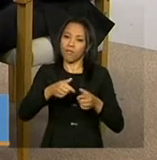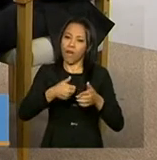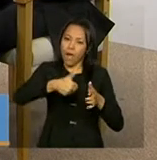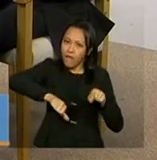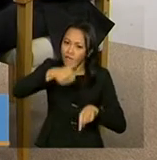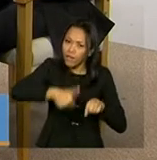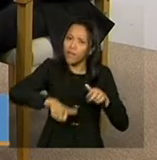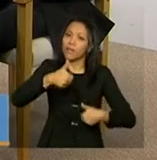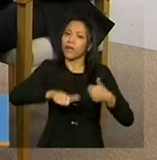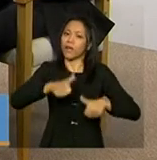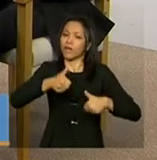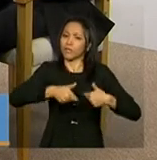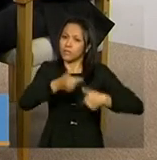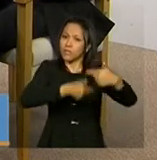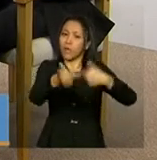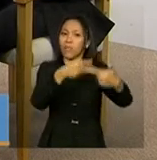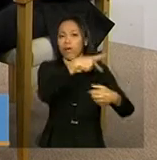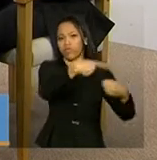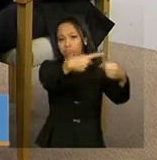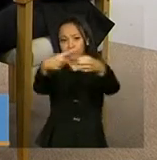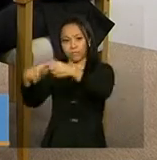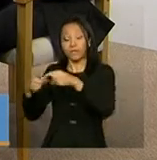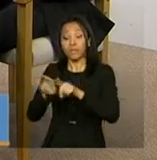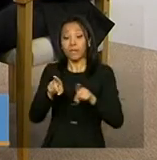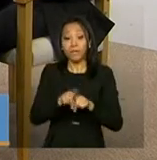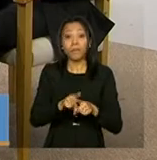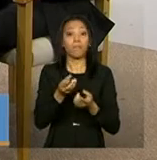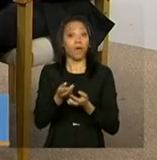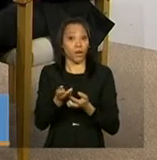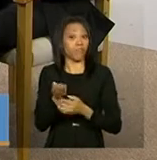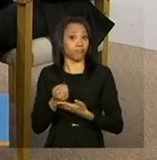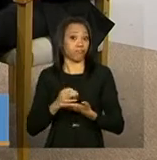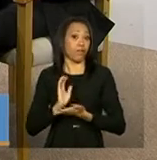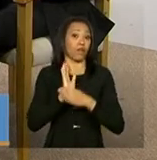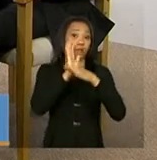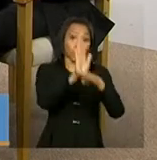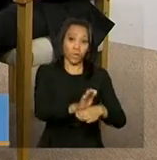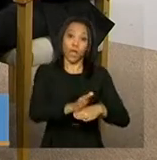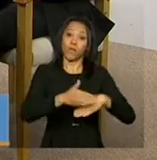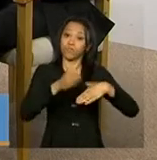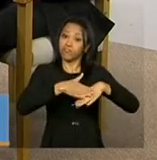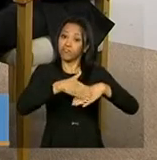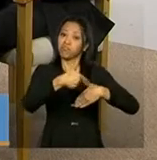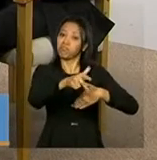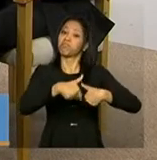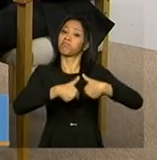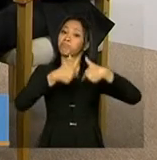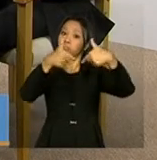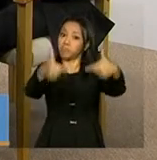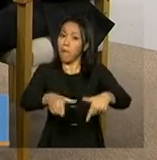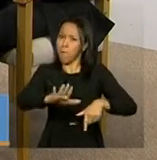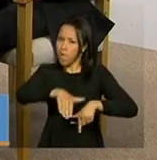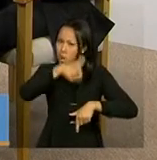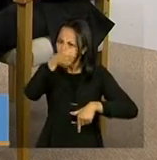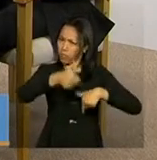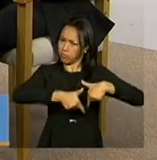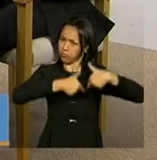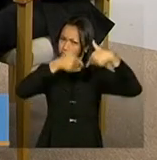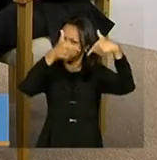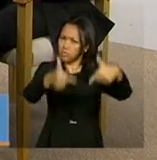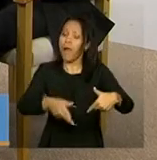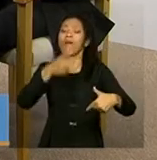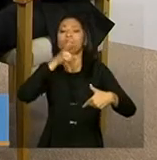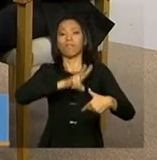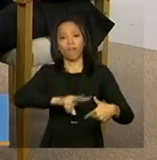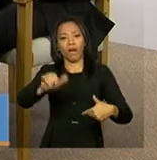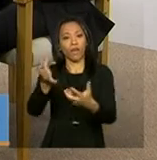municípios, como para remunerar a atividade deles, quanto como um incentivo, porque ele sabe que se ele melhorar o desempenho dele, ele vai receber